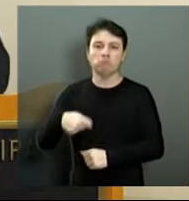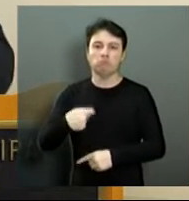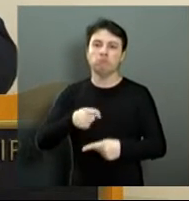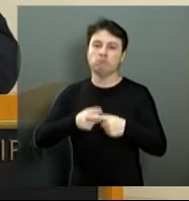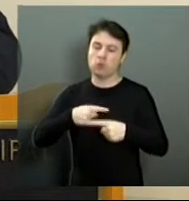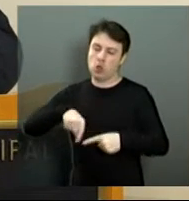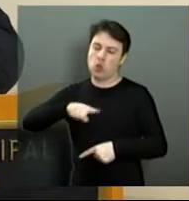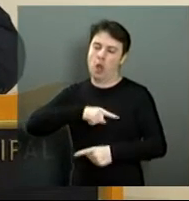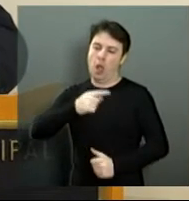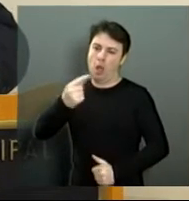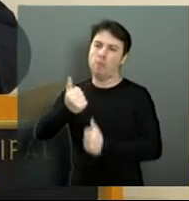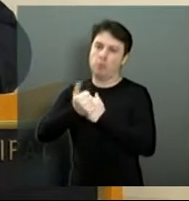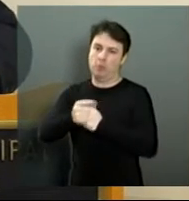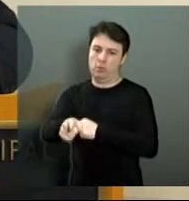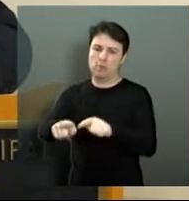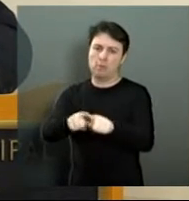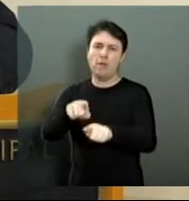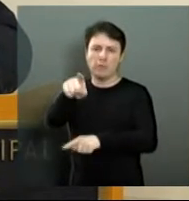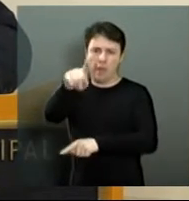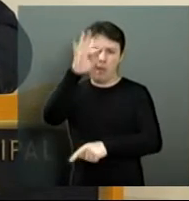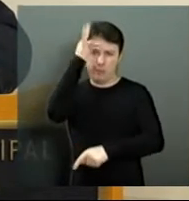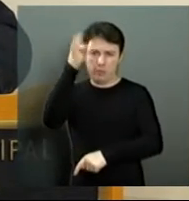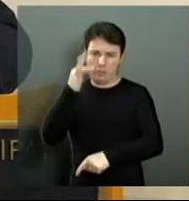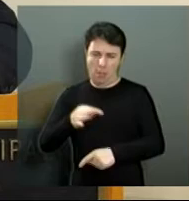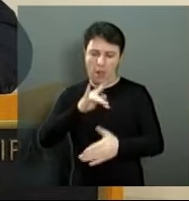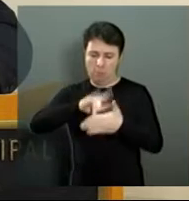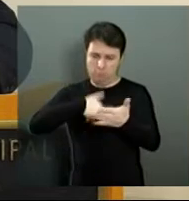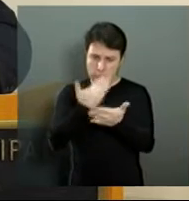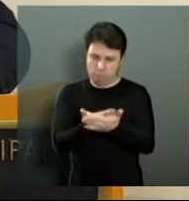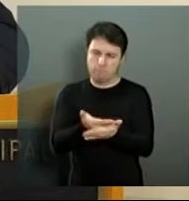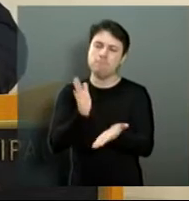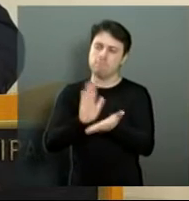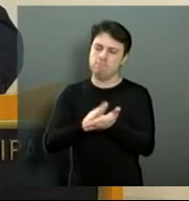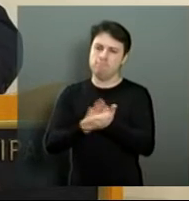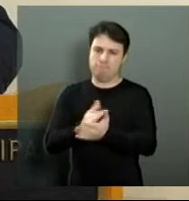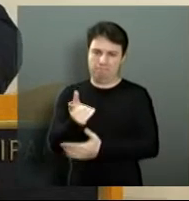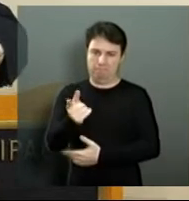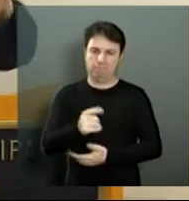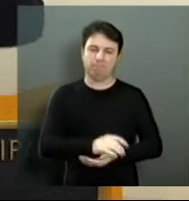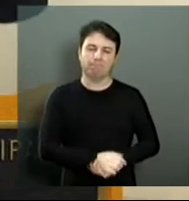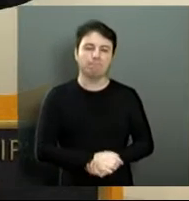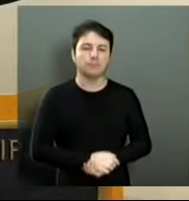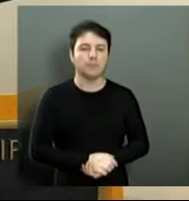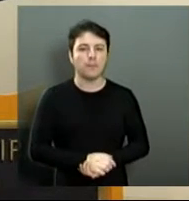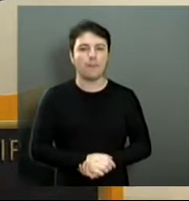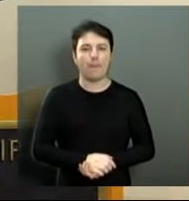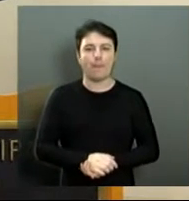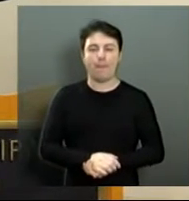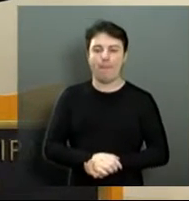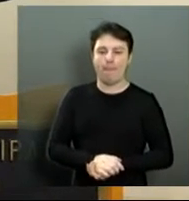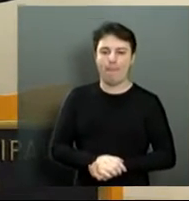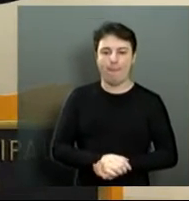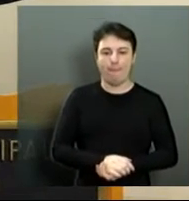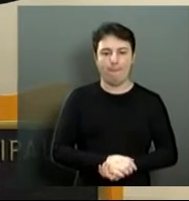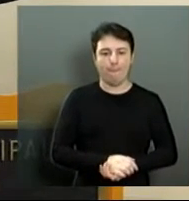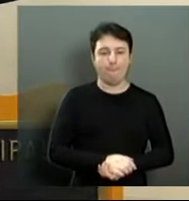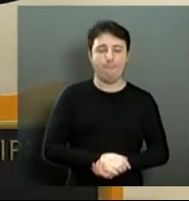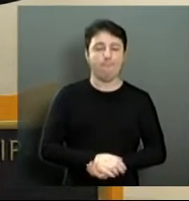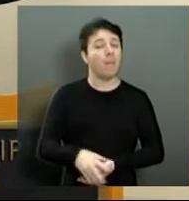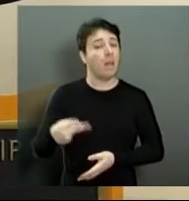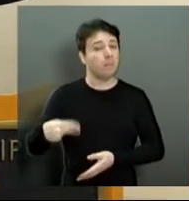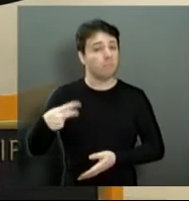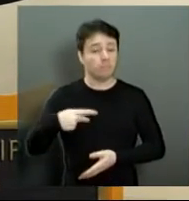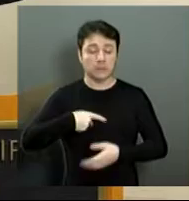a eles. Muito parabéns pelo requerimento. Eu estava andando ali, queria falar sobre o trânsito de